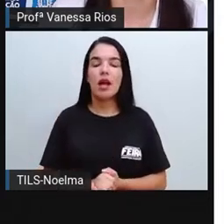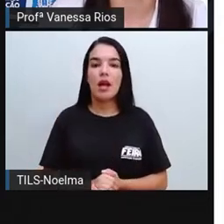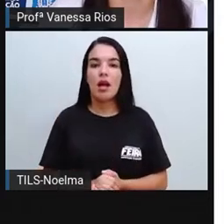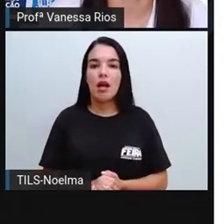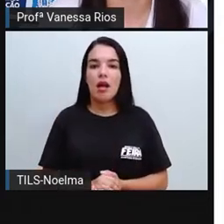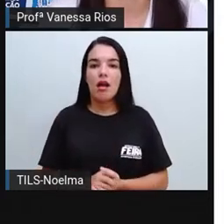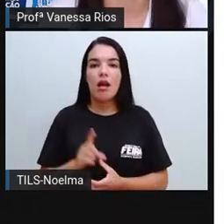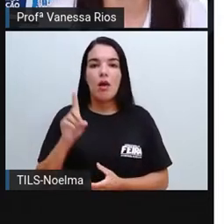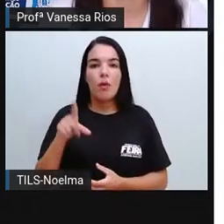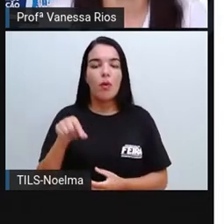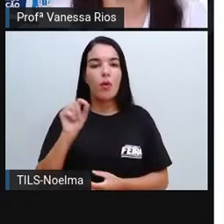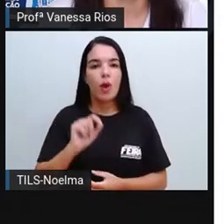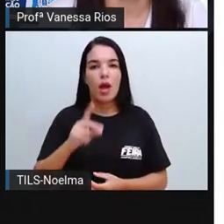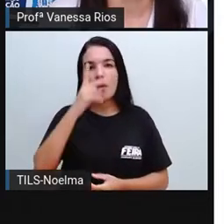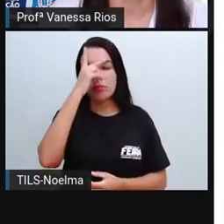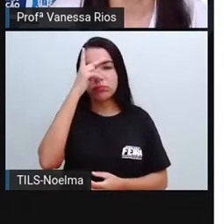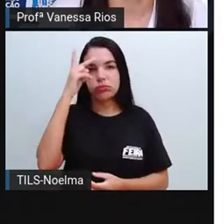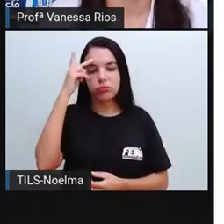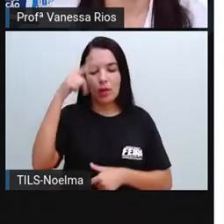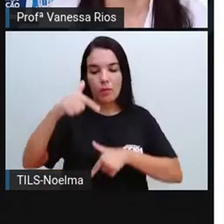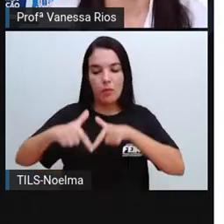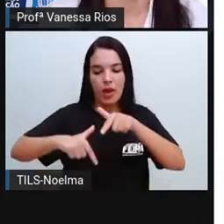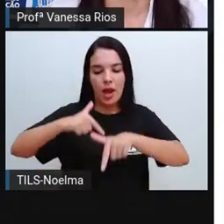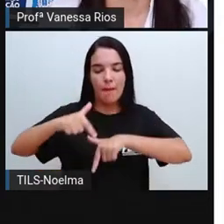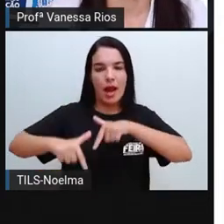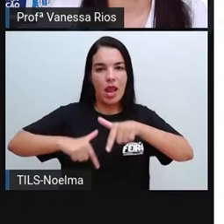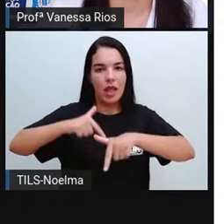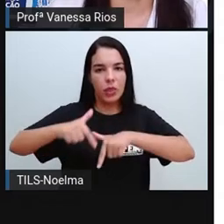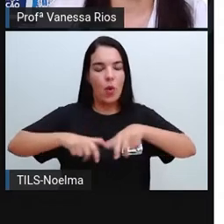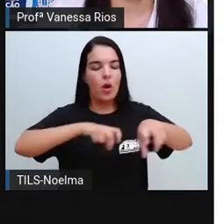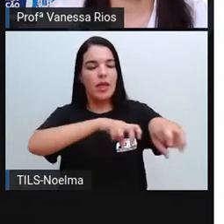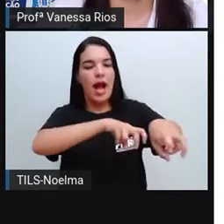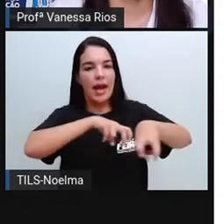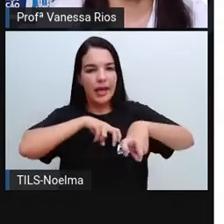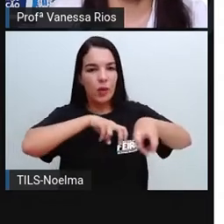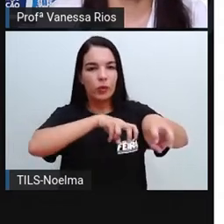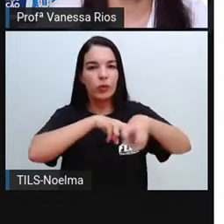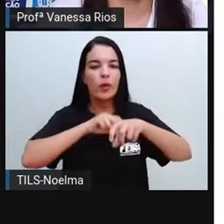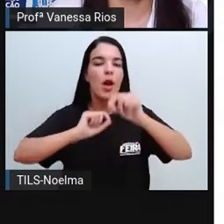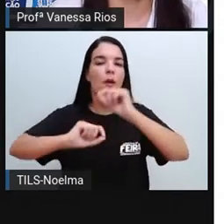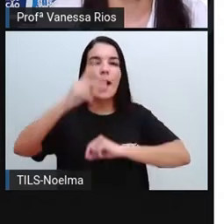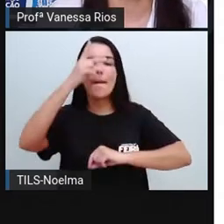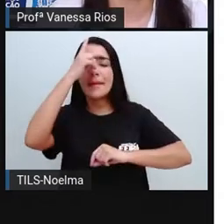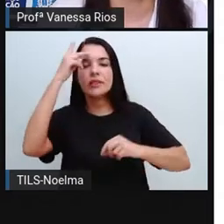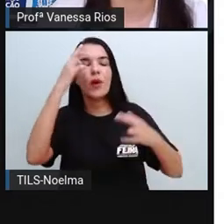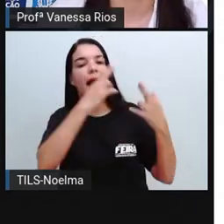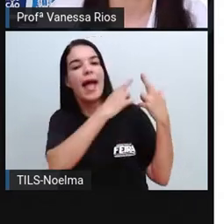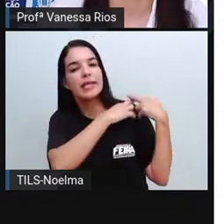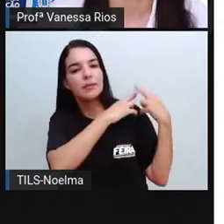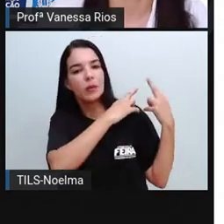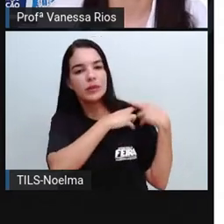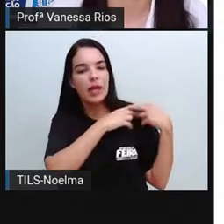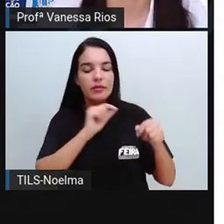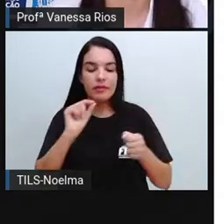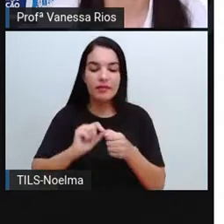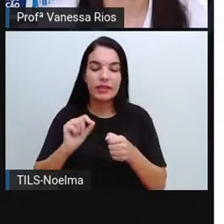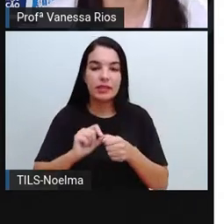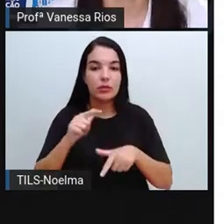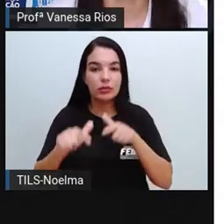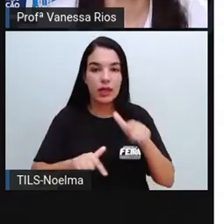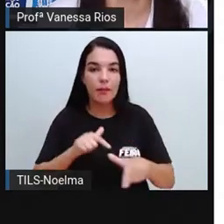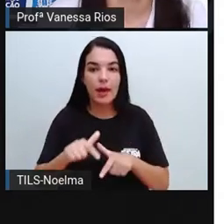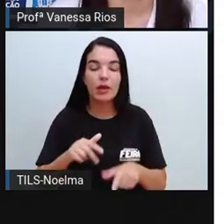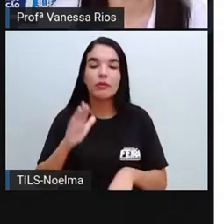agricultura, o agricultor como alguém aí responsável por essa atividade, que é de grande